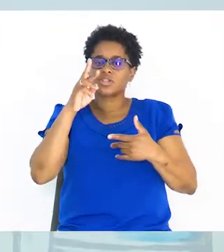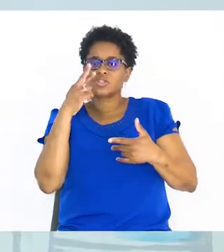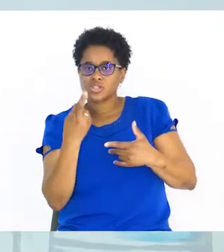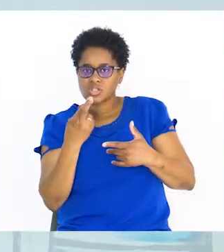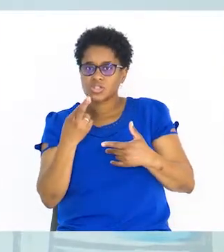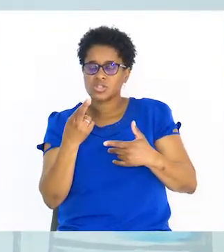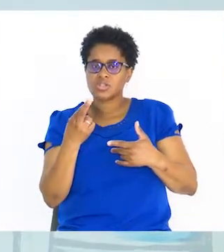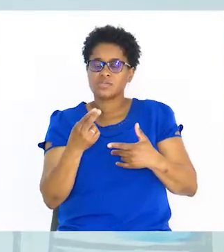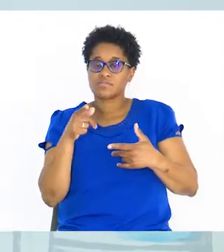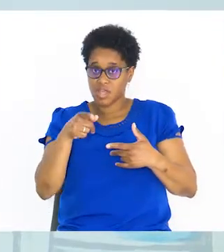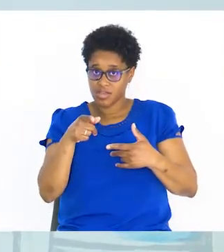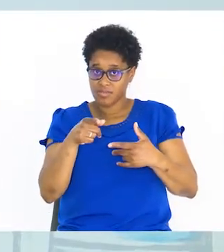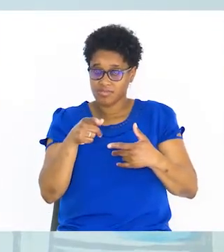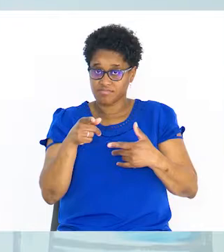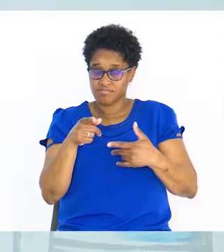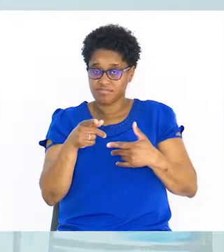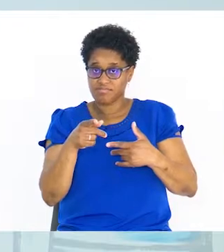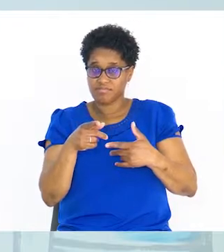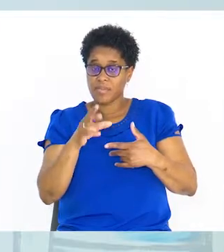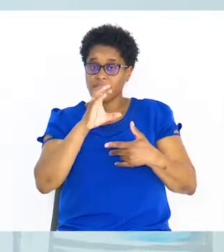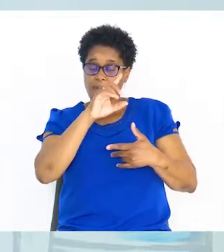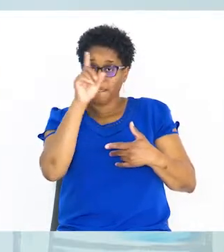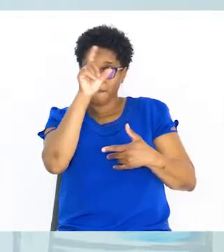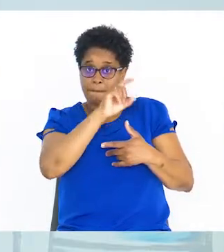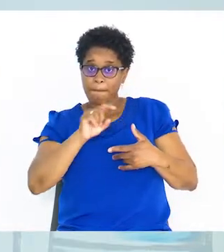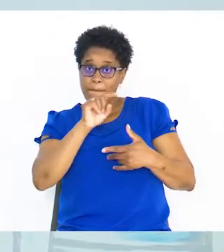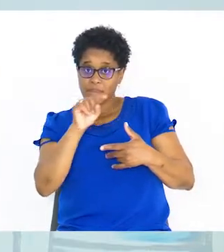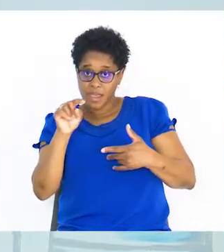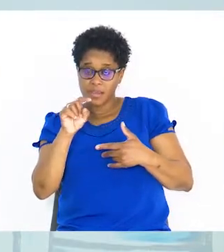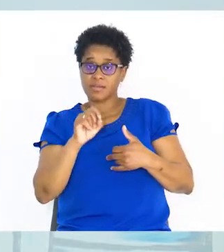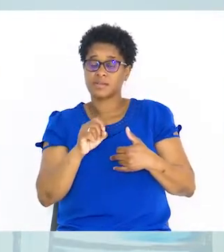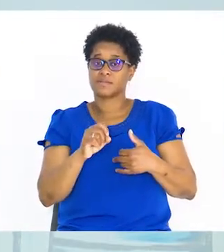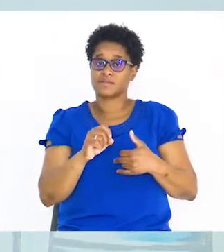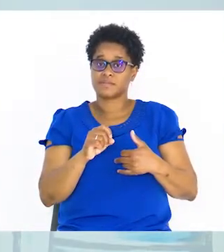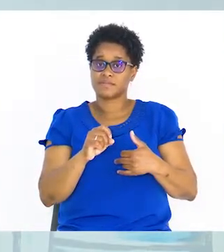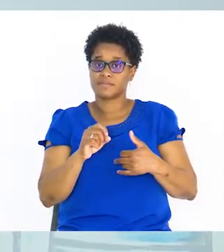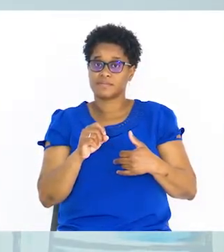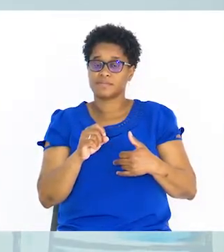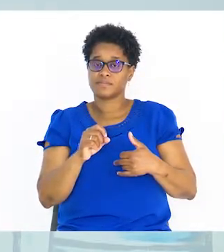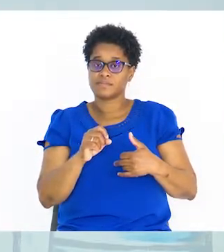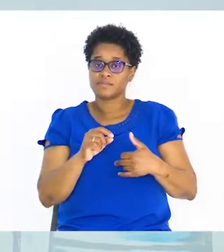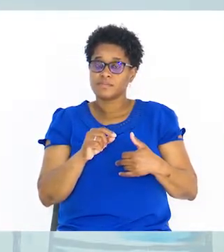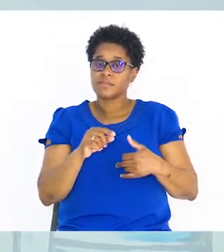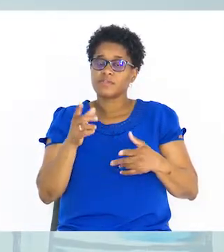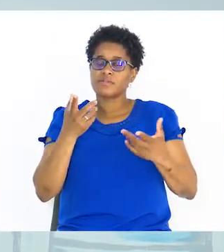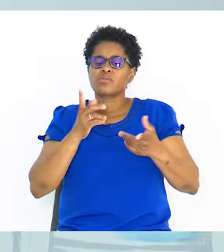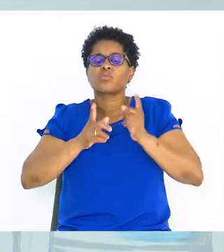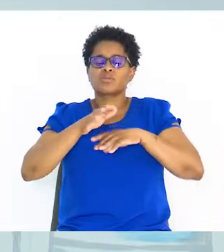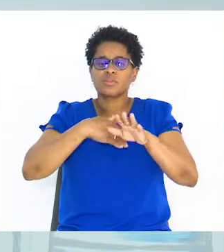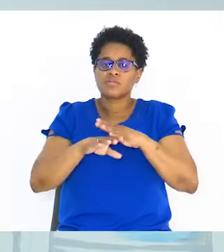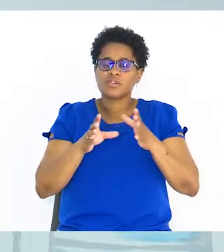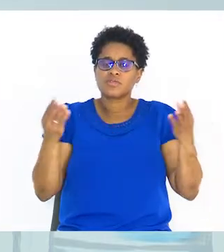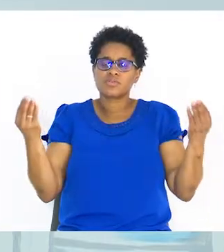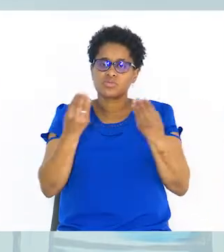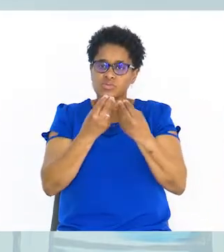pertence. x está aqui. A parte do pintado também está aqui. A parte do pintado. O é vamos fazer? Vamos reunir.